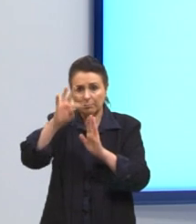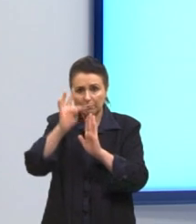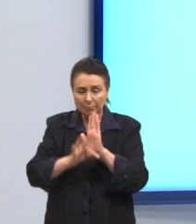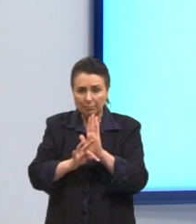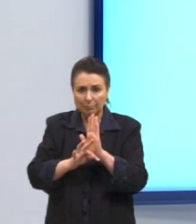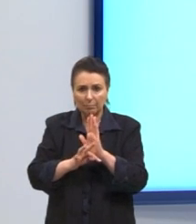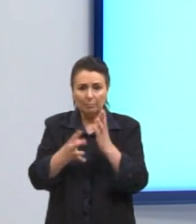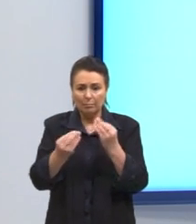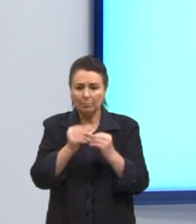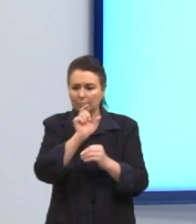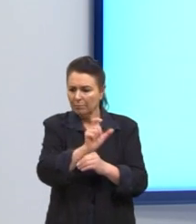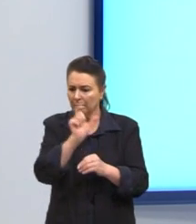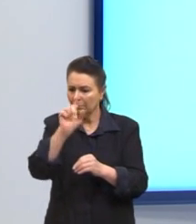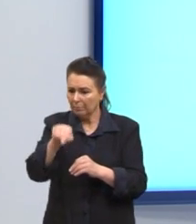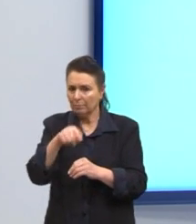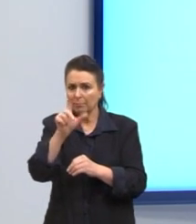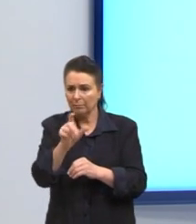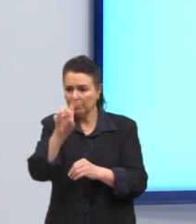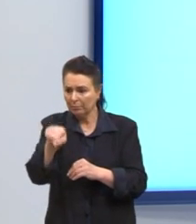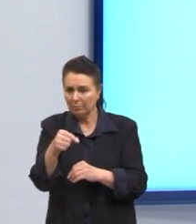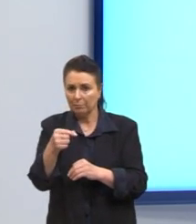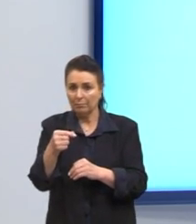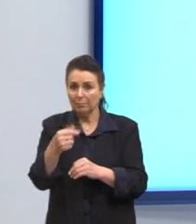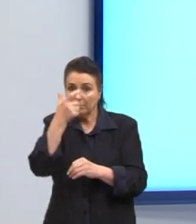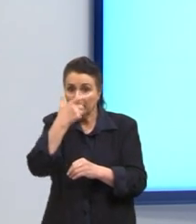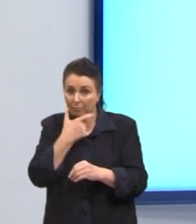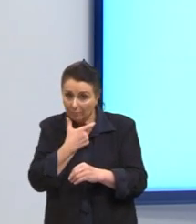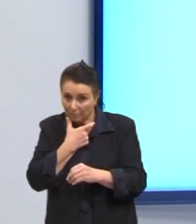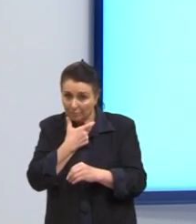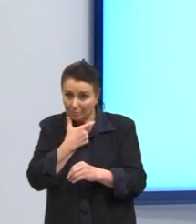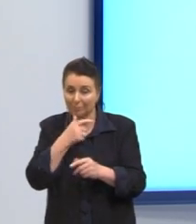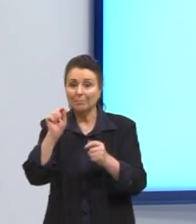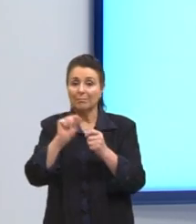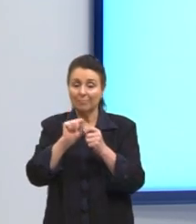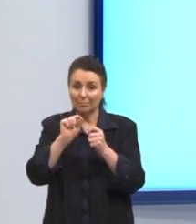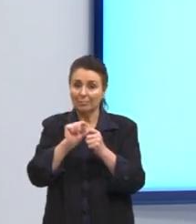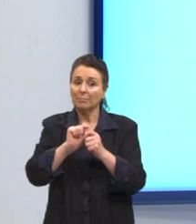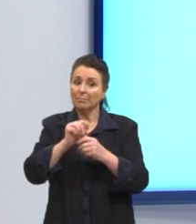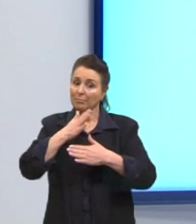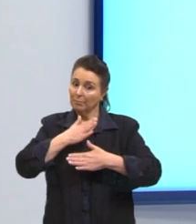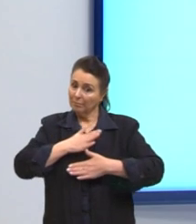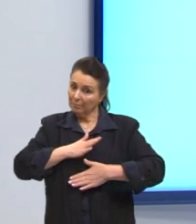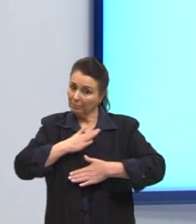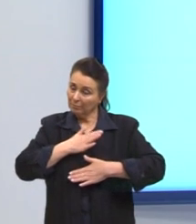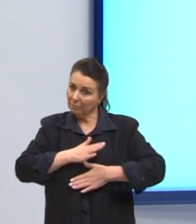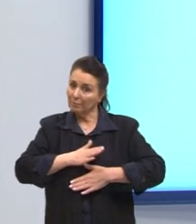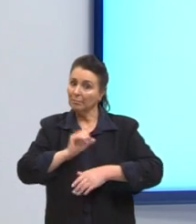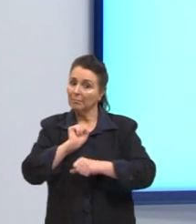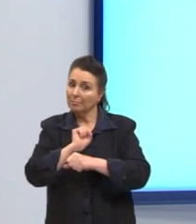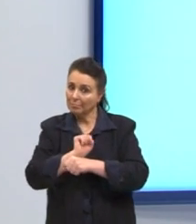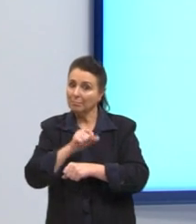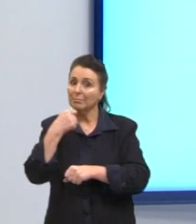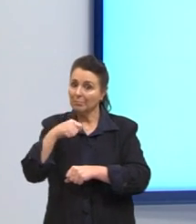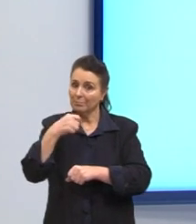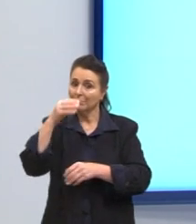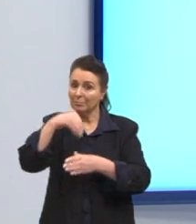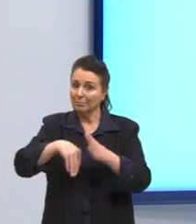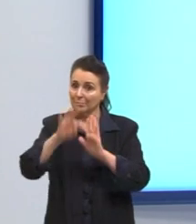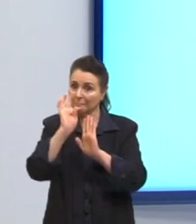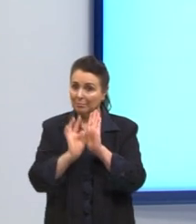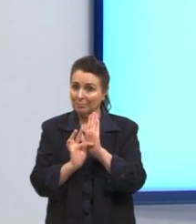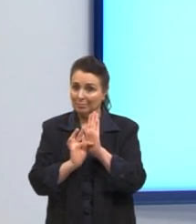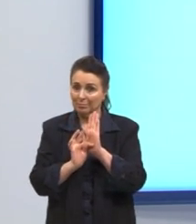embolado de palavras com vírgulas e acha que está estabelecendo as pausas que precisa para esse texto, mas não,